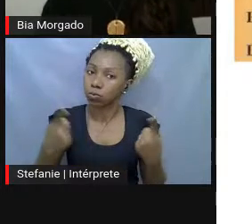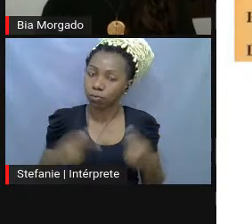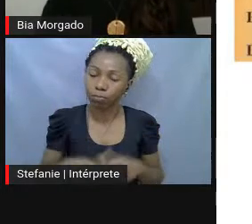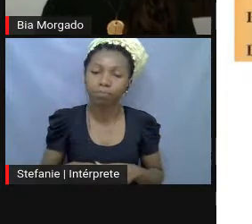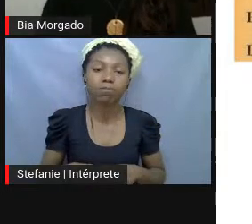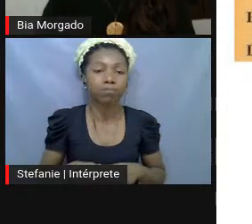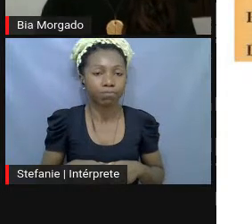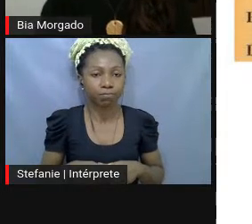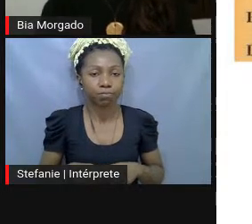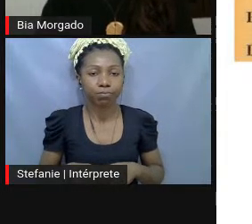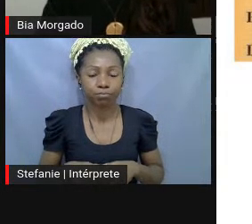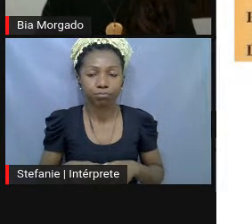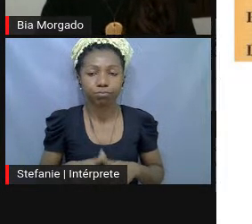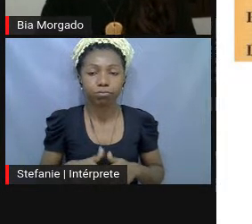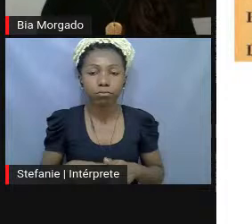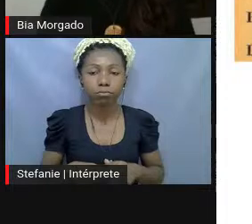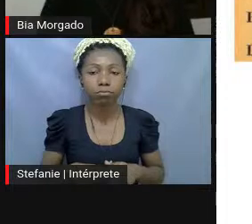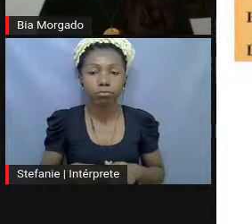como a gente vai ver.